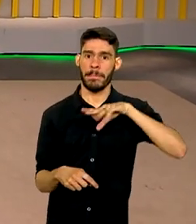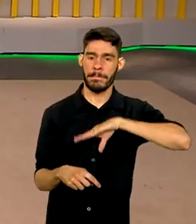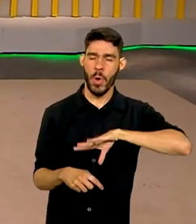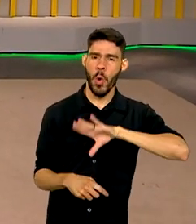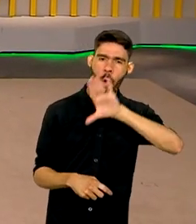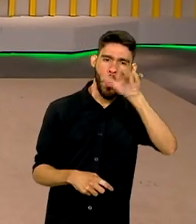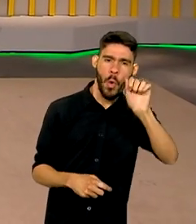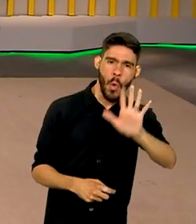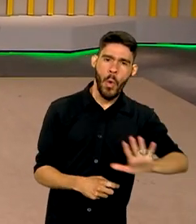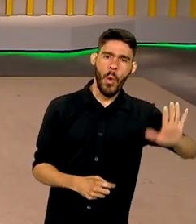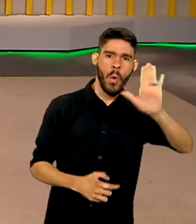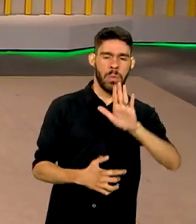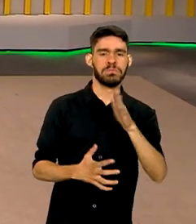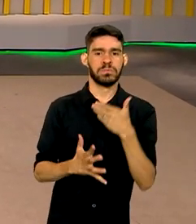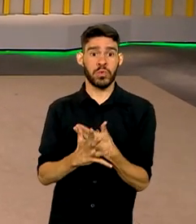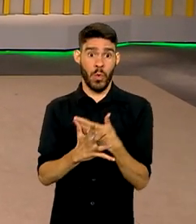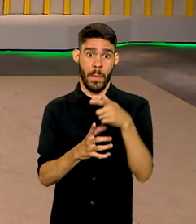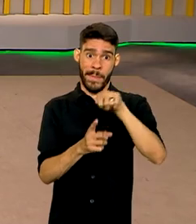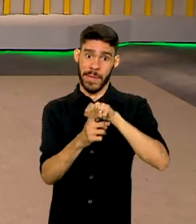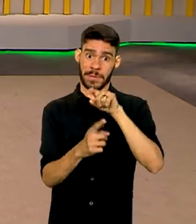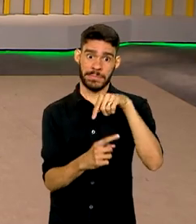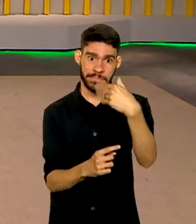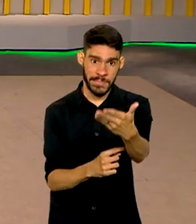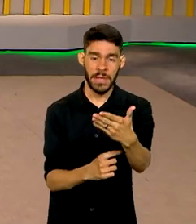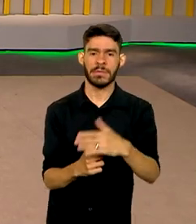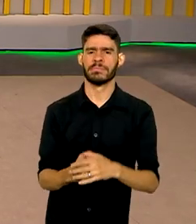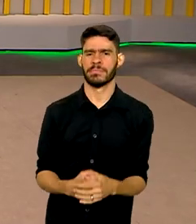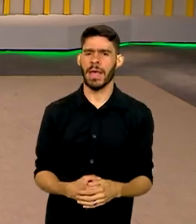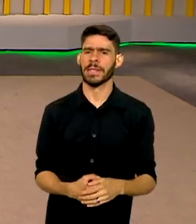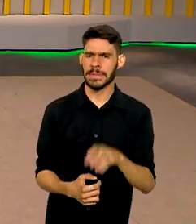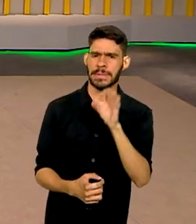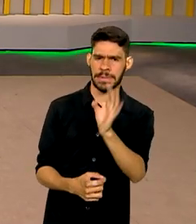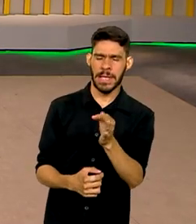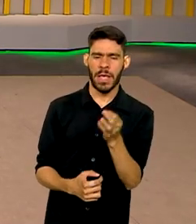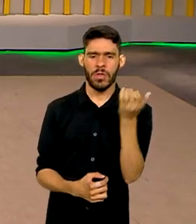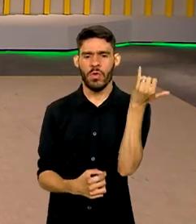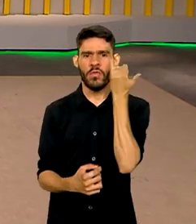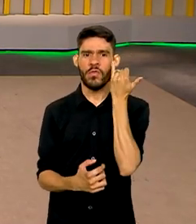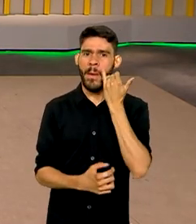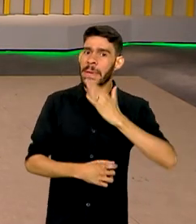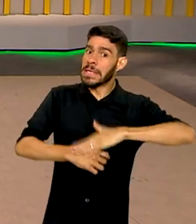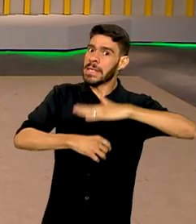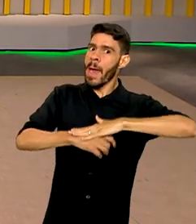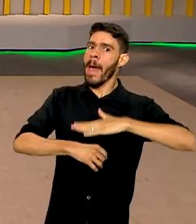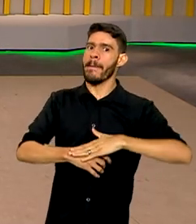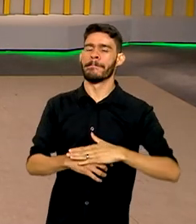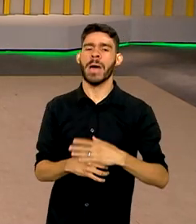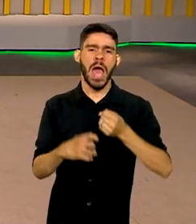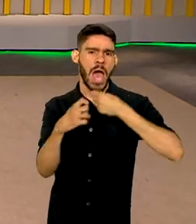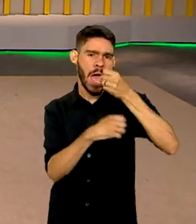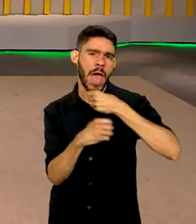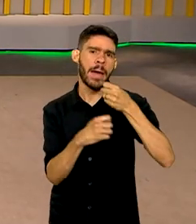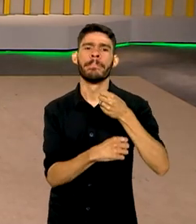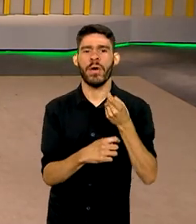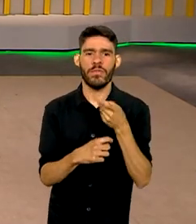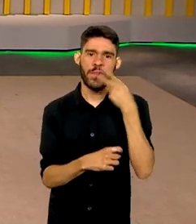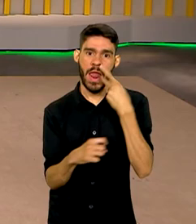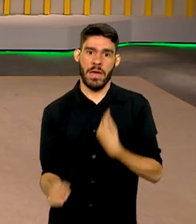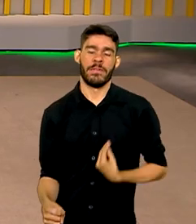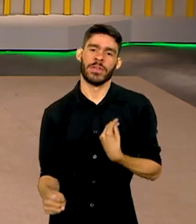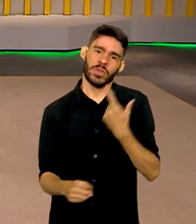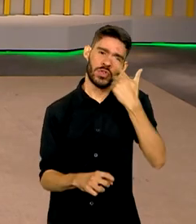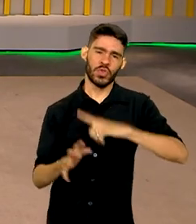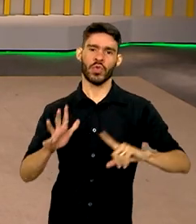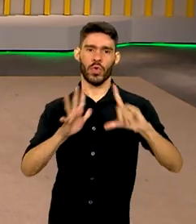entra em vigor no mês que vem. Isso mesmo, e quem tem mais detalhes é o repórter Pablo Mundin, que volta a falar ao vivo com a